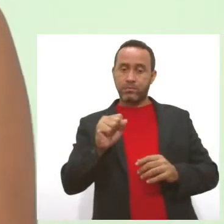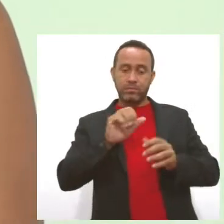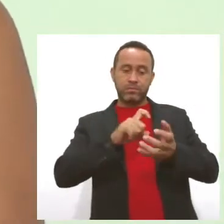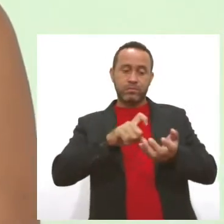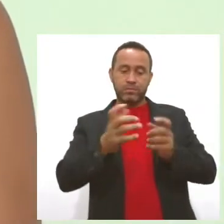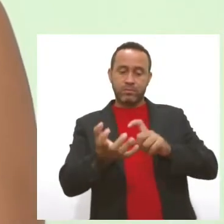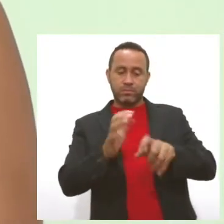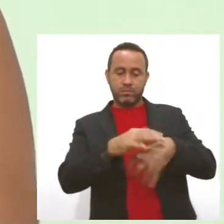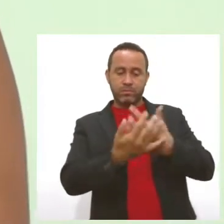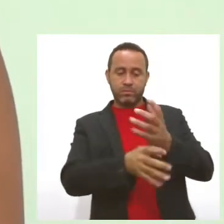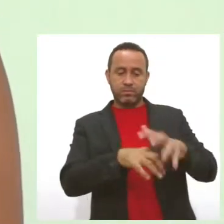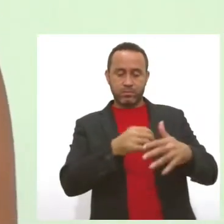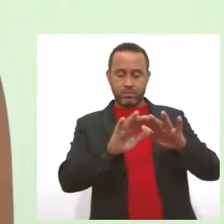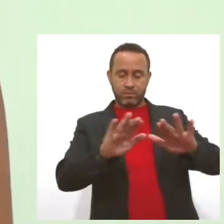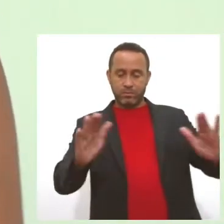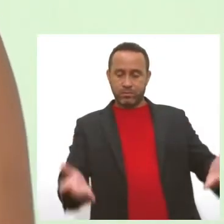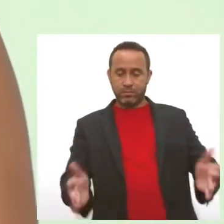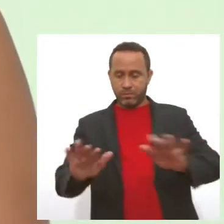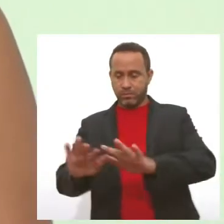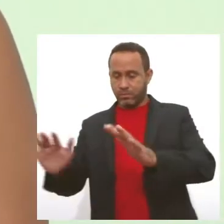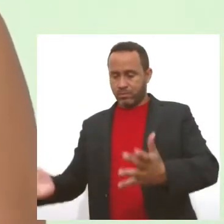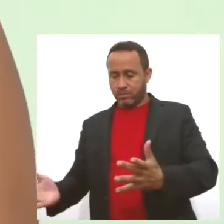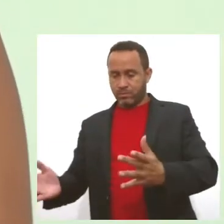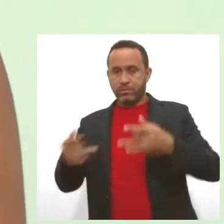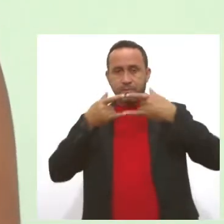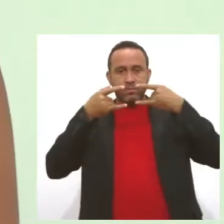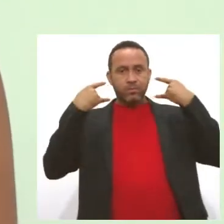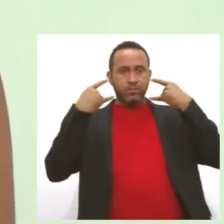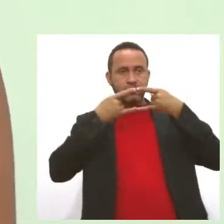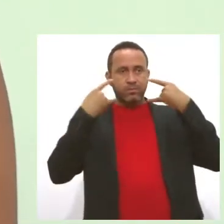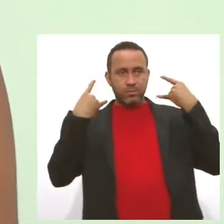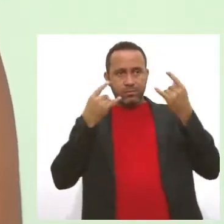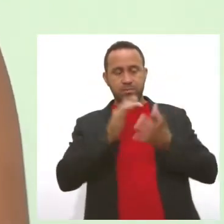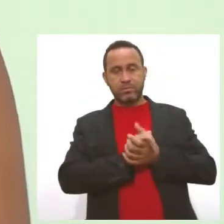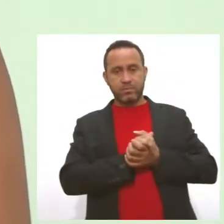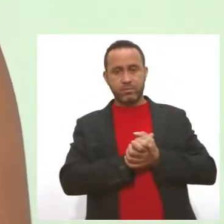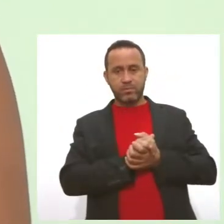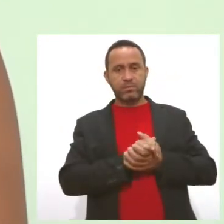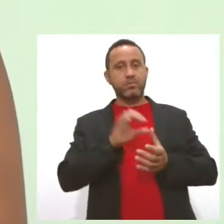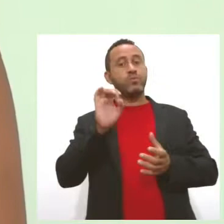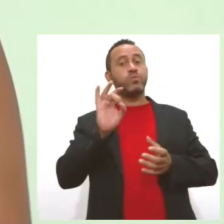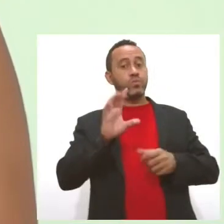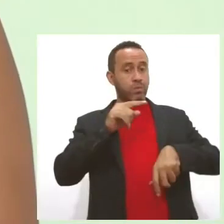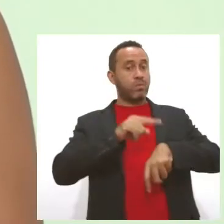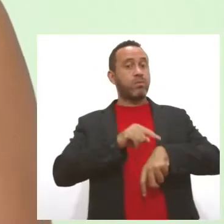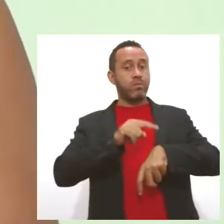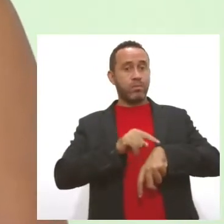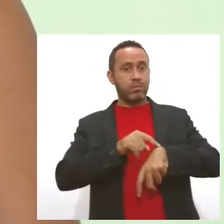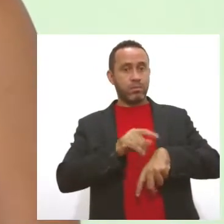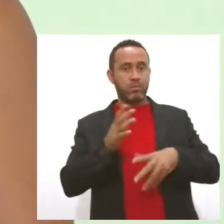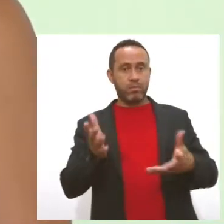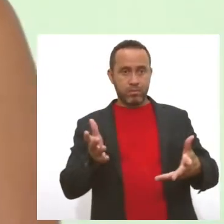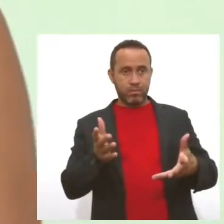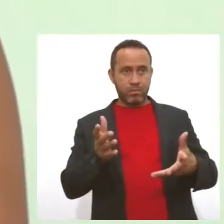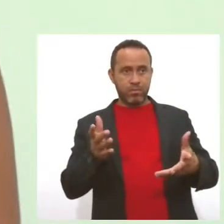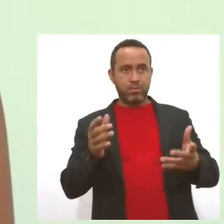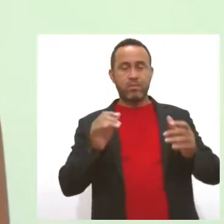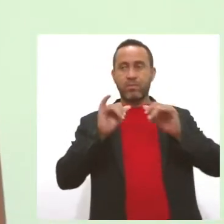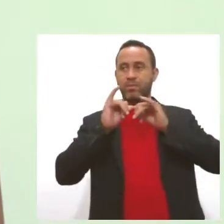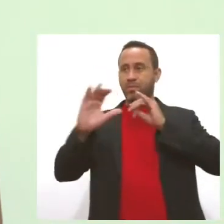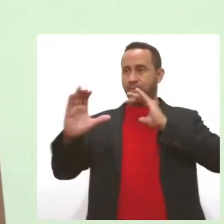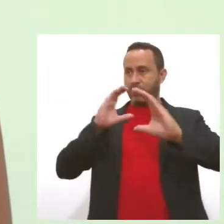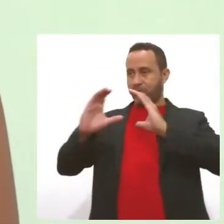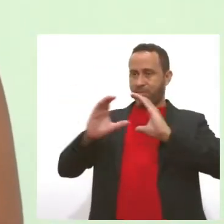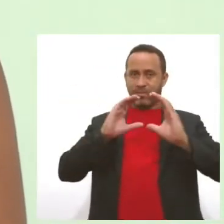nas mesas, a gente vai ter que botar, todo mundo de máscara. Só naquela confundação de comunicar um com o outro,